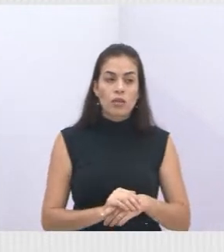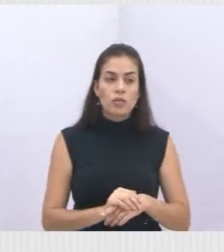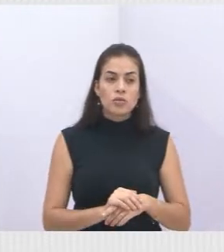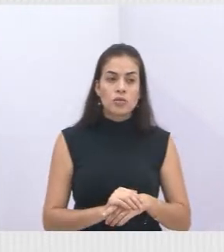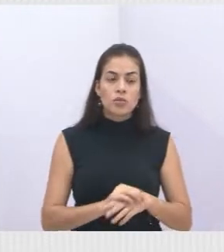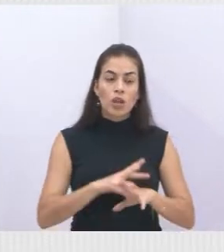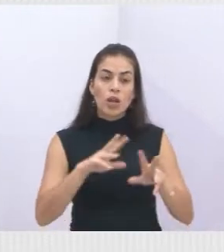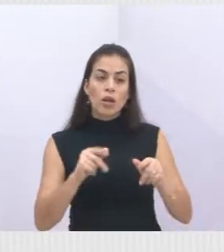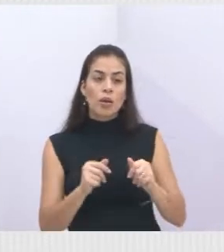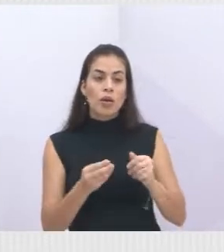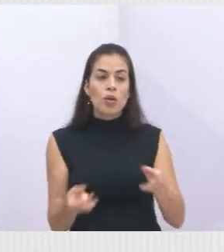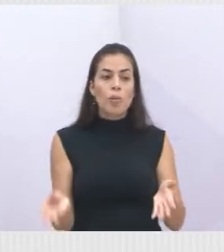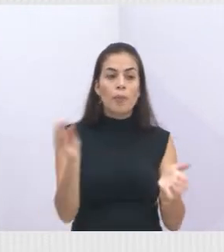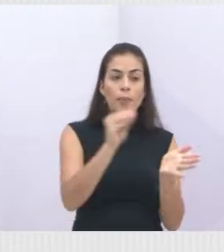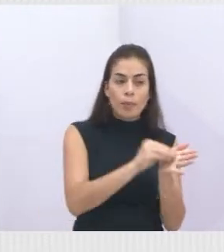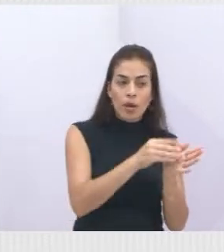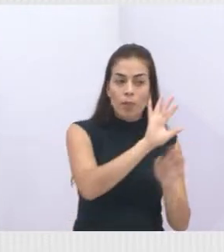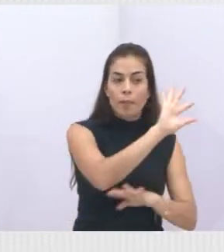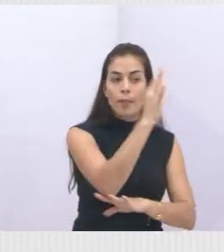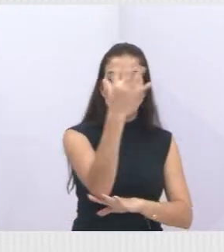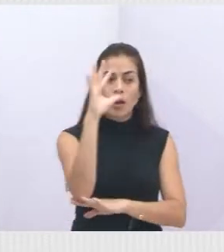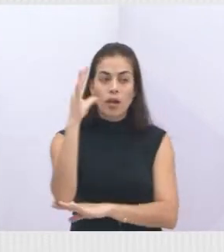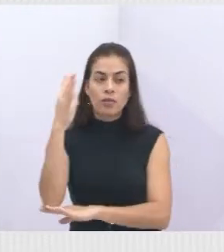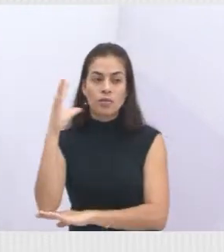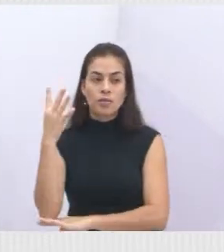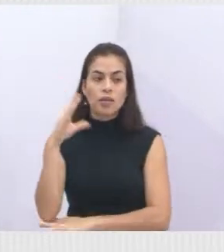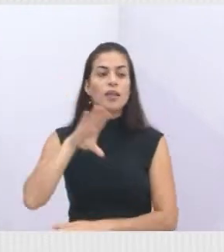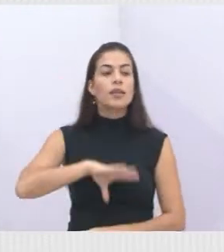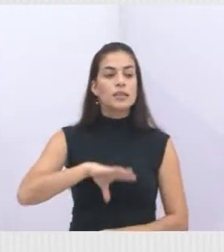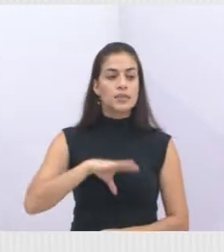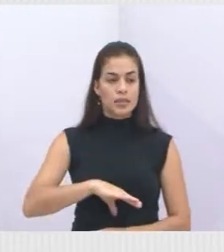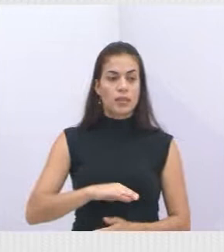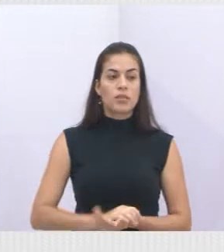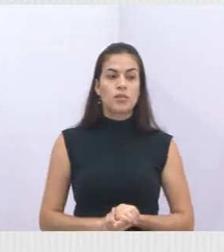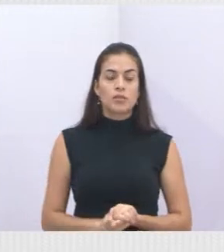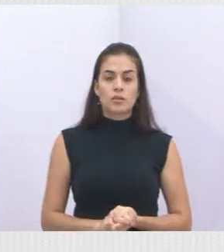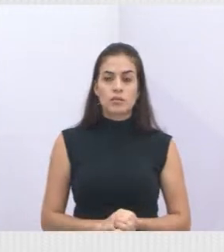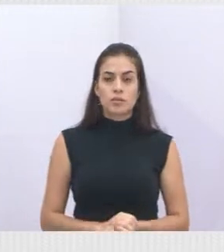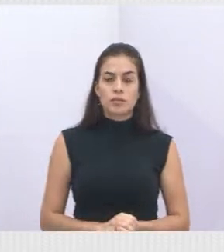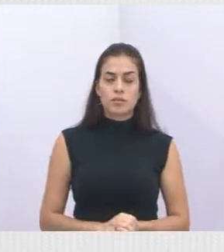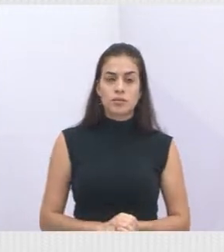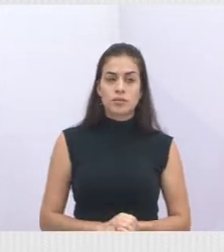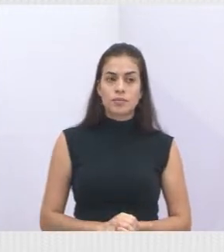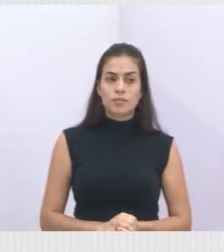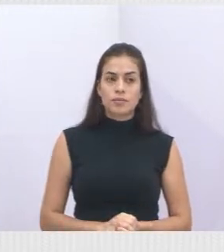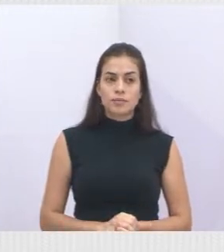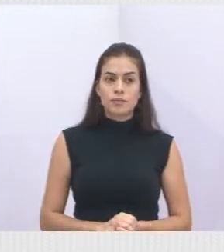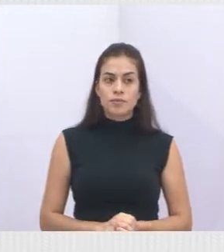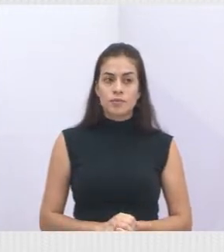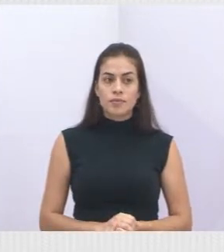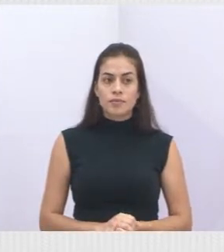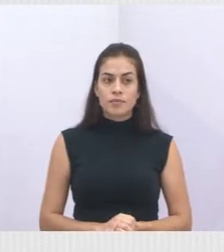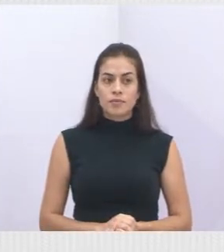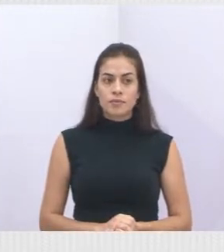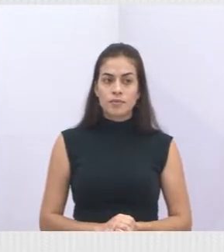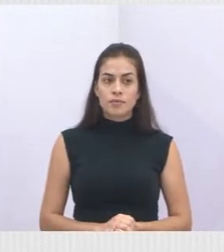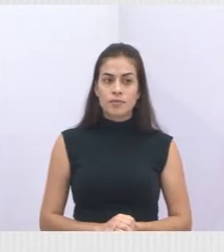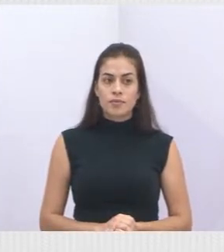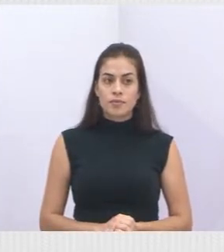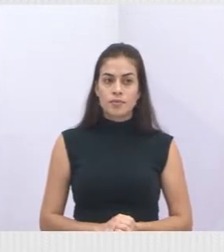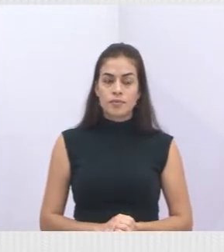a recomposição florestal do município. Então, pode passar o próximo, por favor?